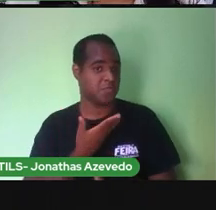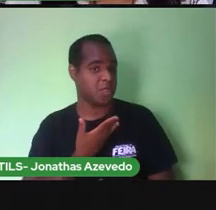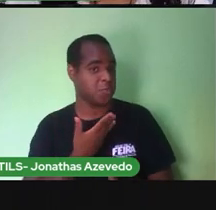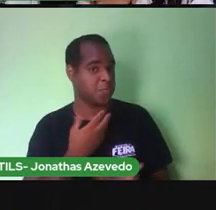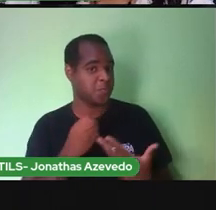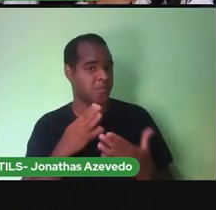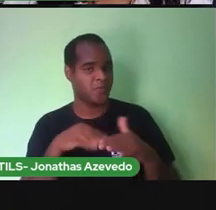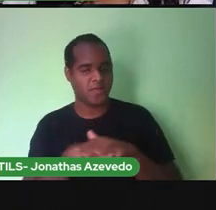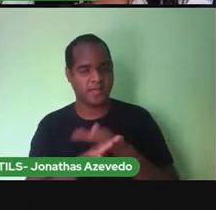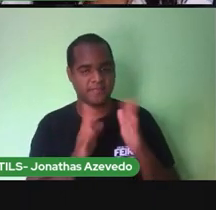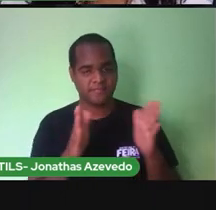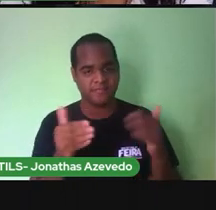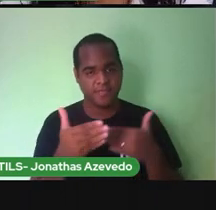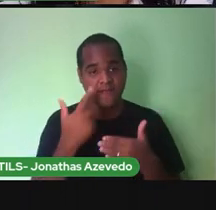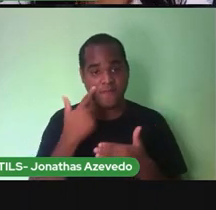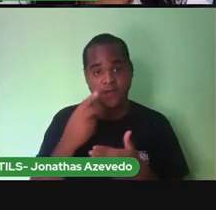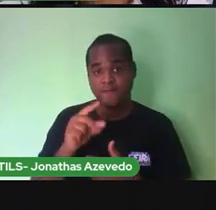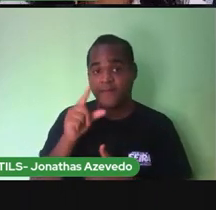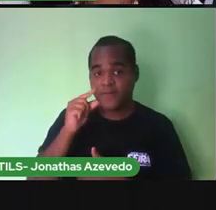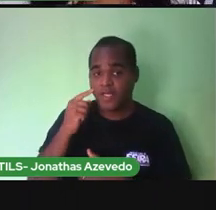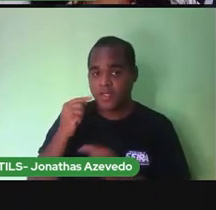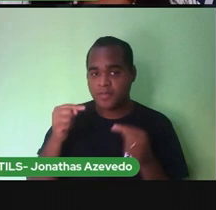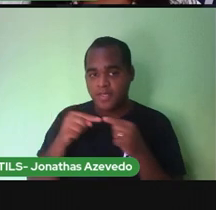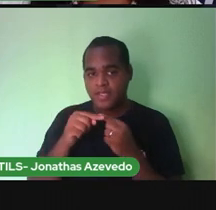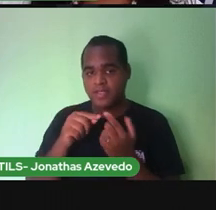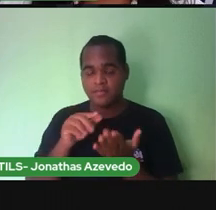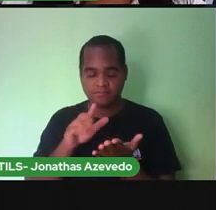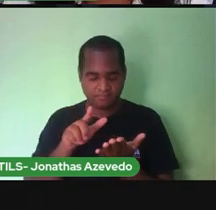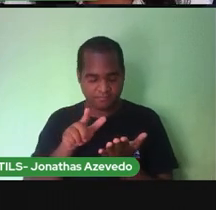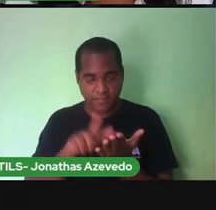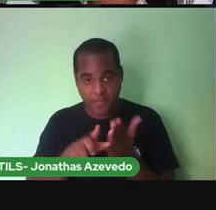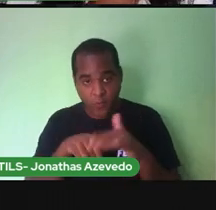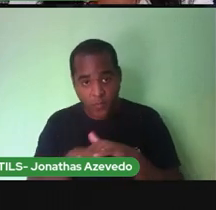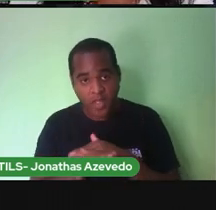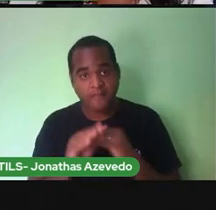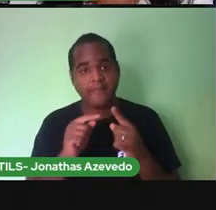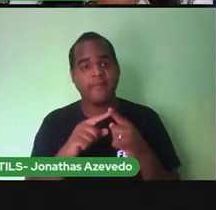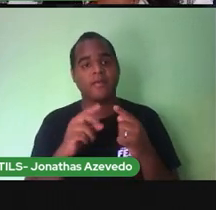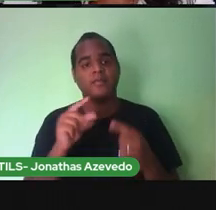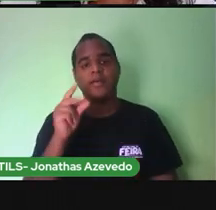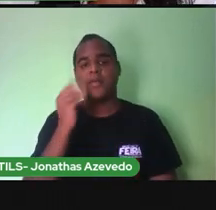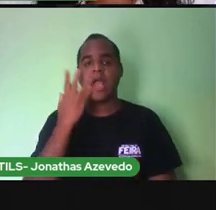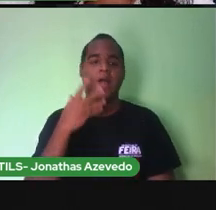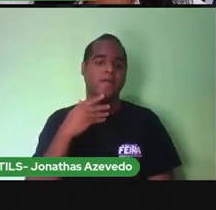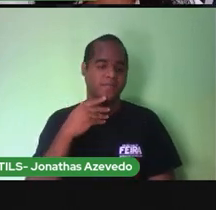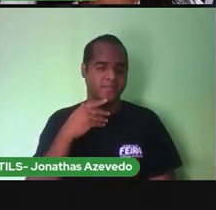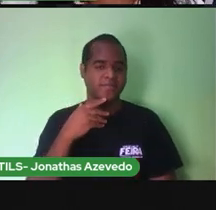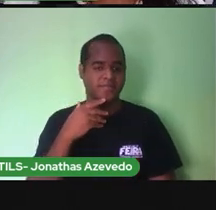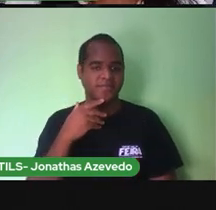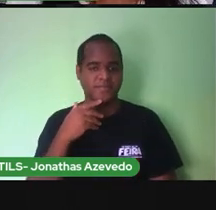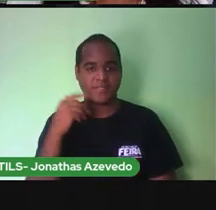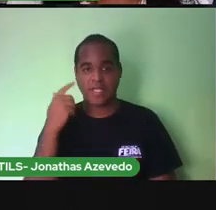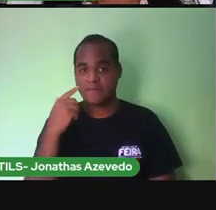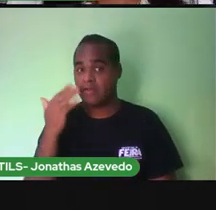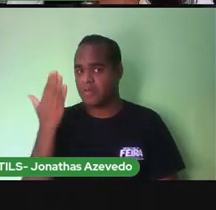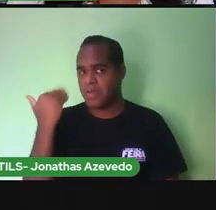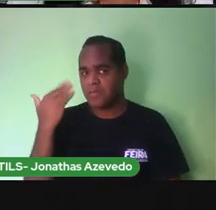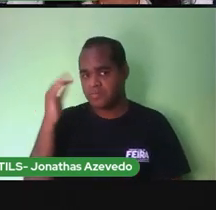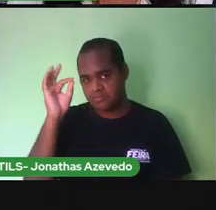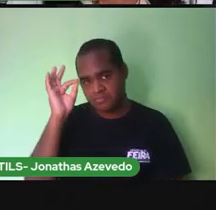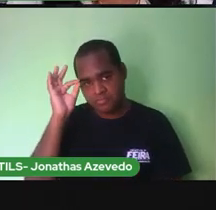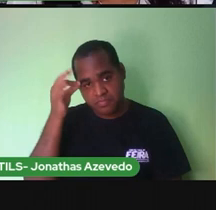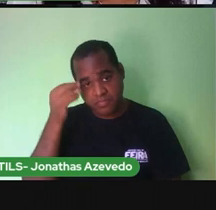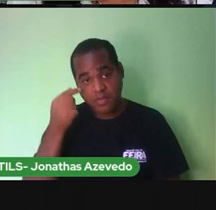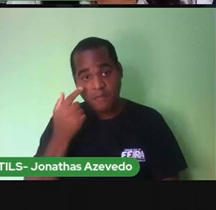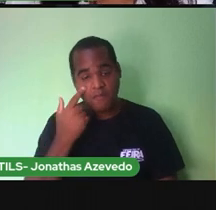guardar e começar a fazer a sua caixa de recordações ainda criança e quando você tiver adulto a sua